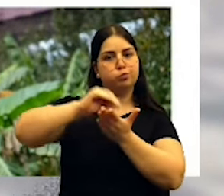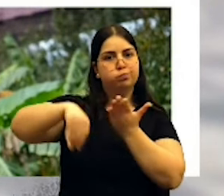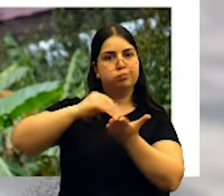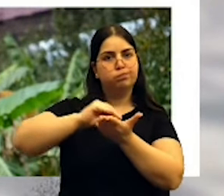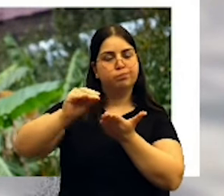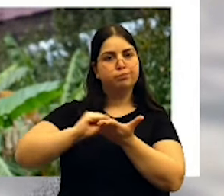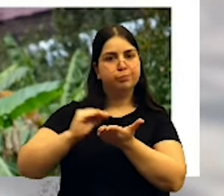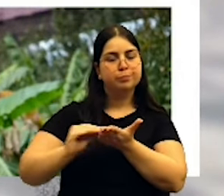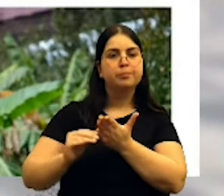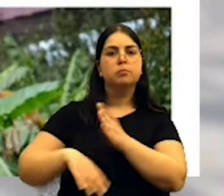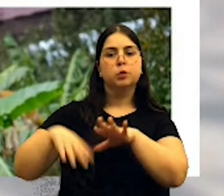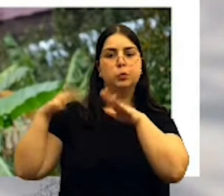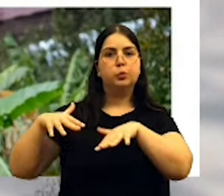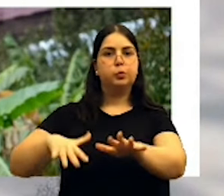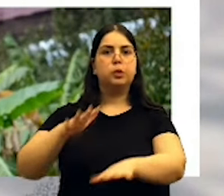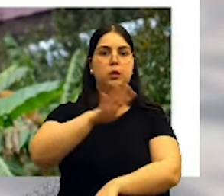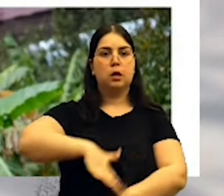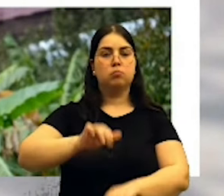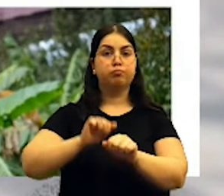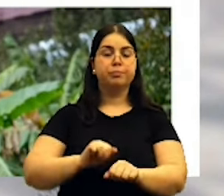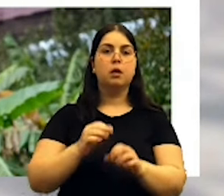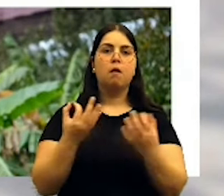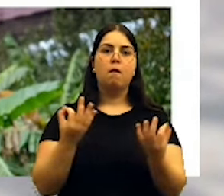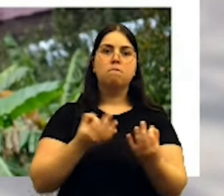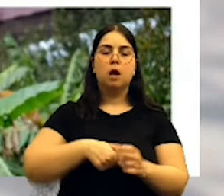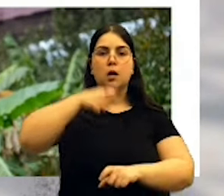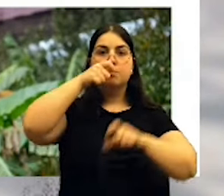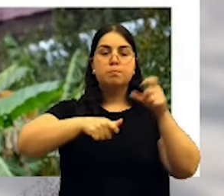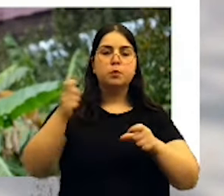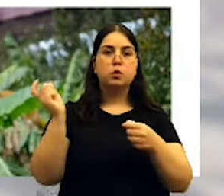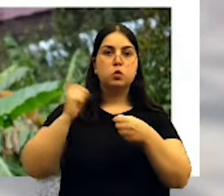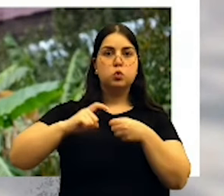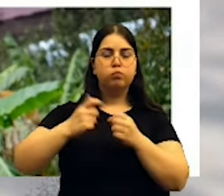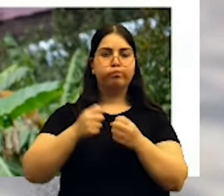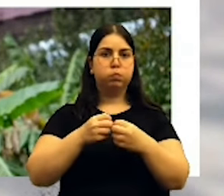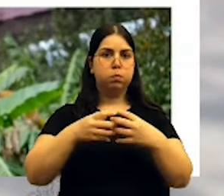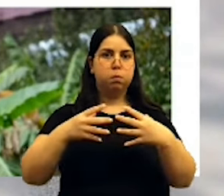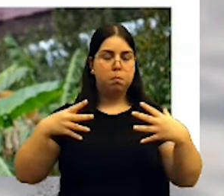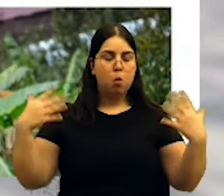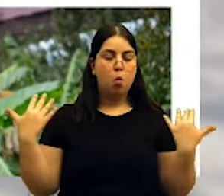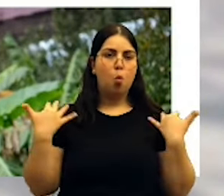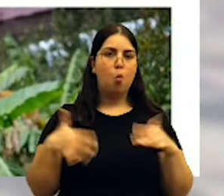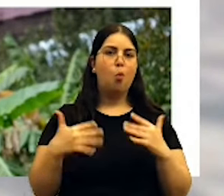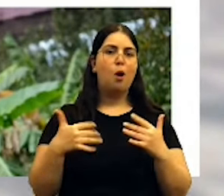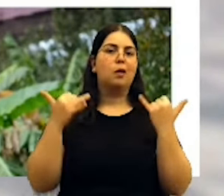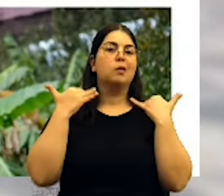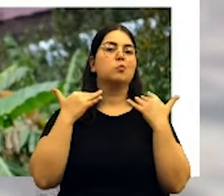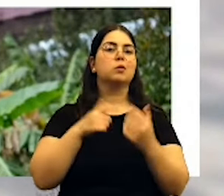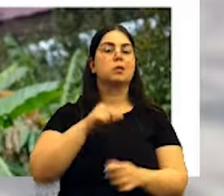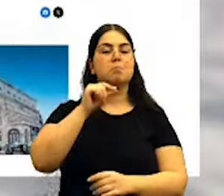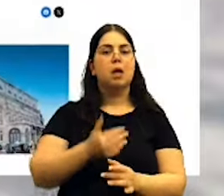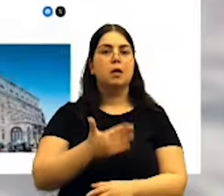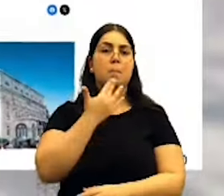alinhadas com este objetivo, aumentaram, ainda foram mais, portanto foi um ano rico em notícias e